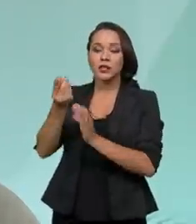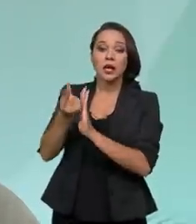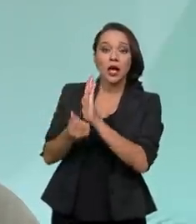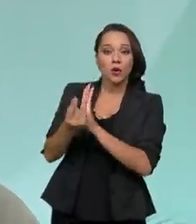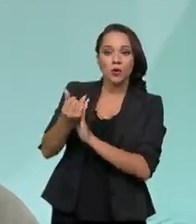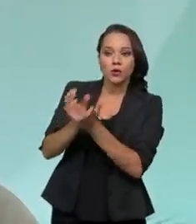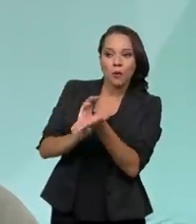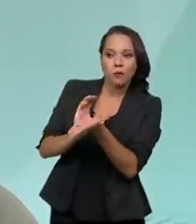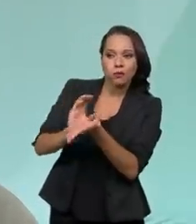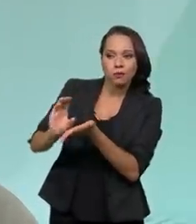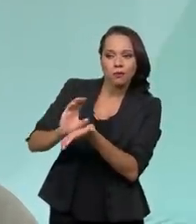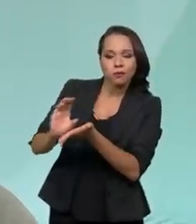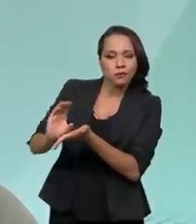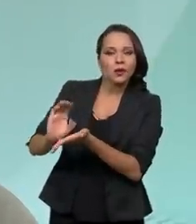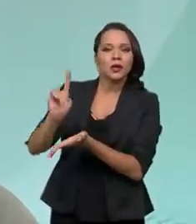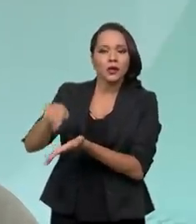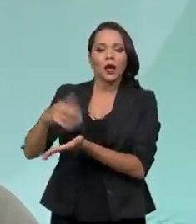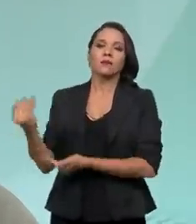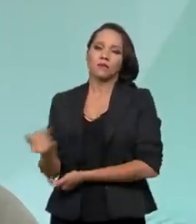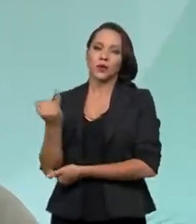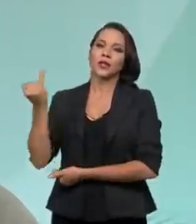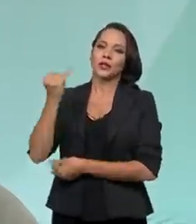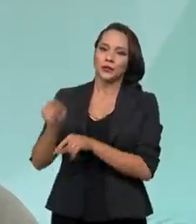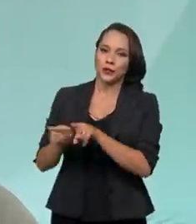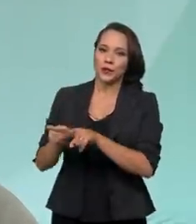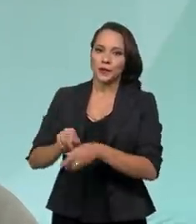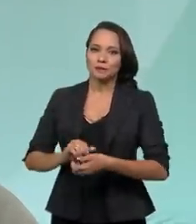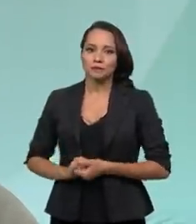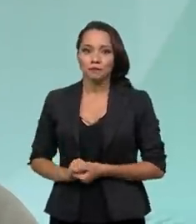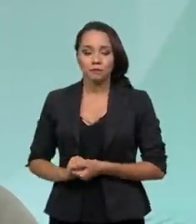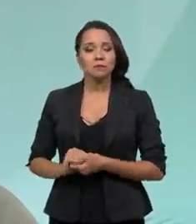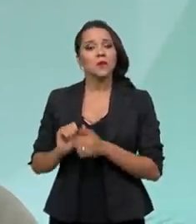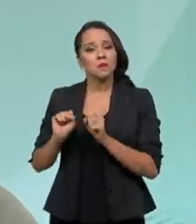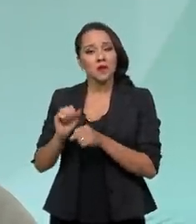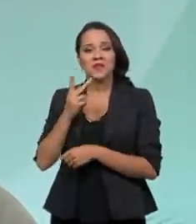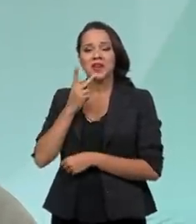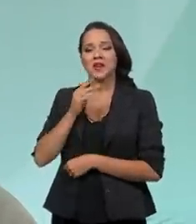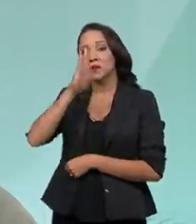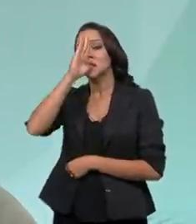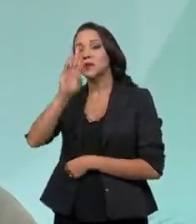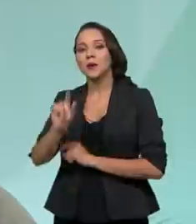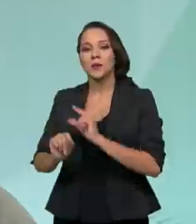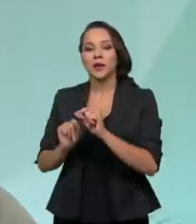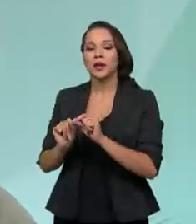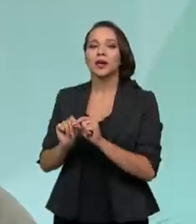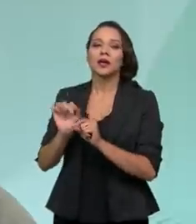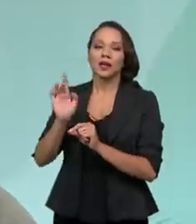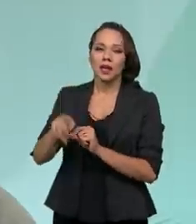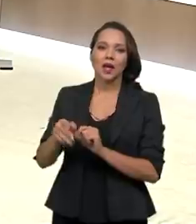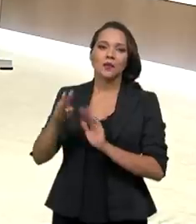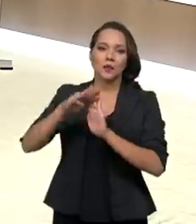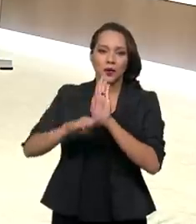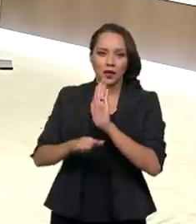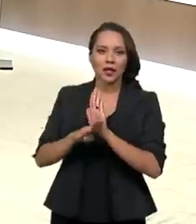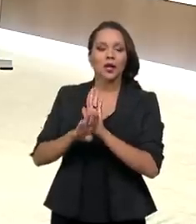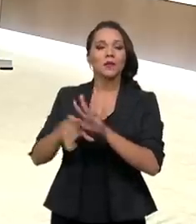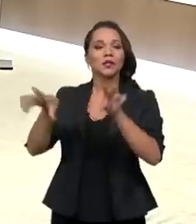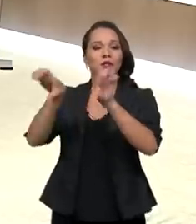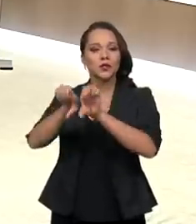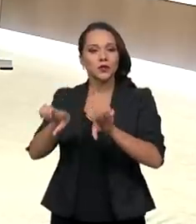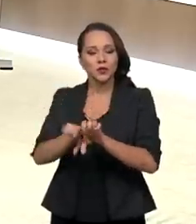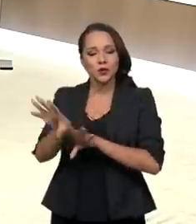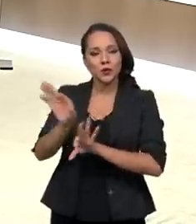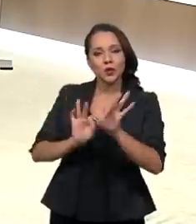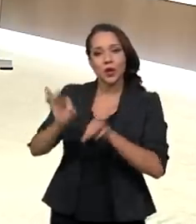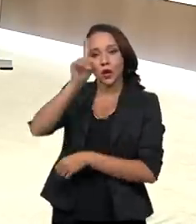orçamentários que são muito importantes. Posso dizer aqui, com destaque, para o programa de reestruturação